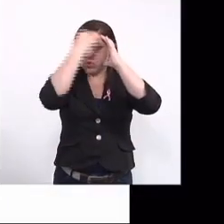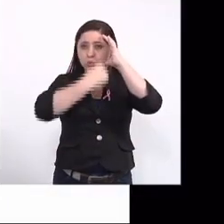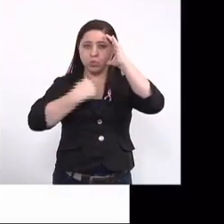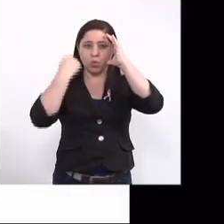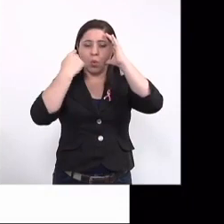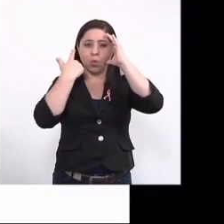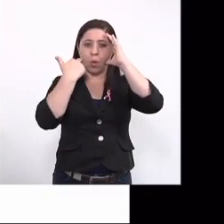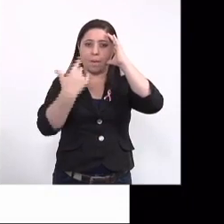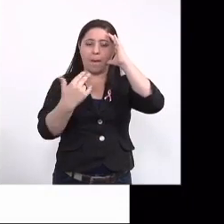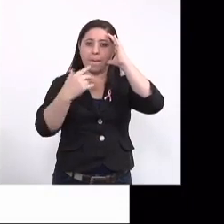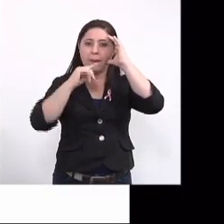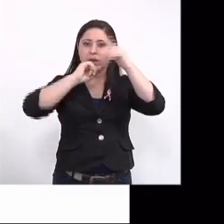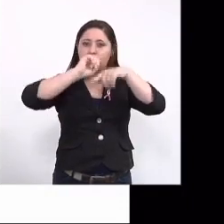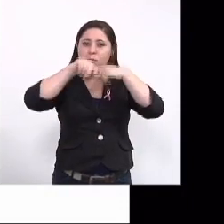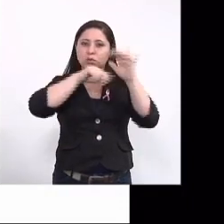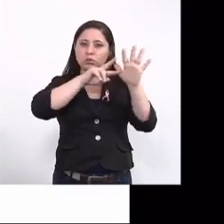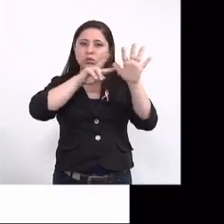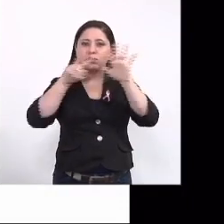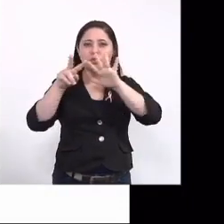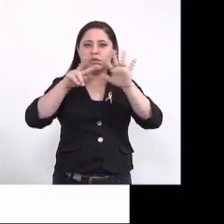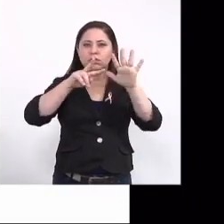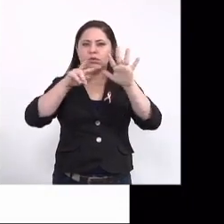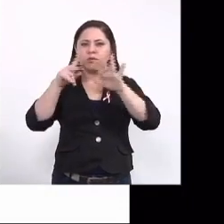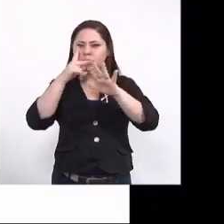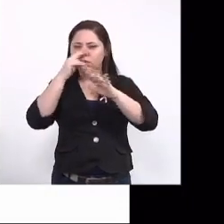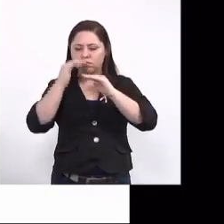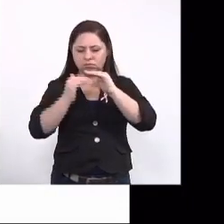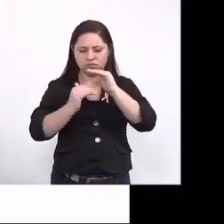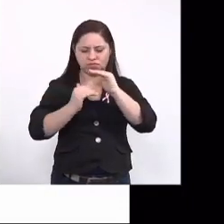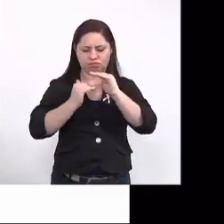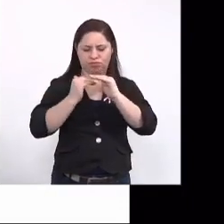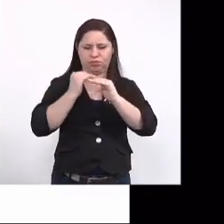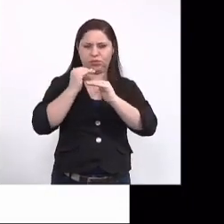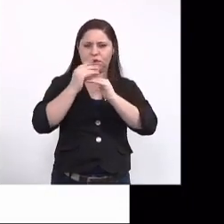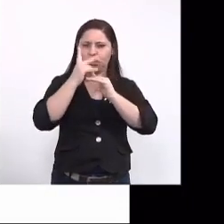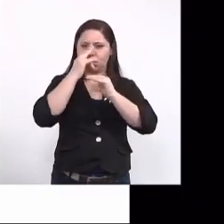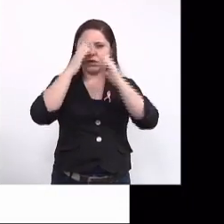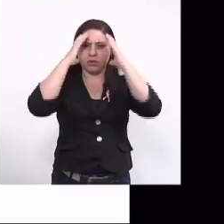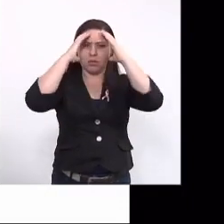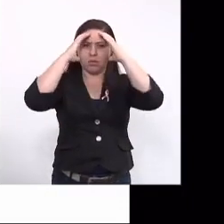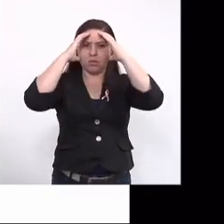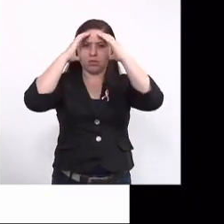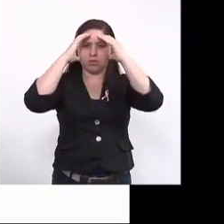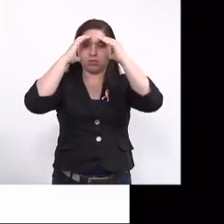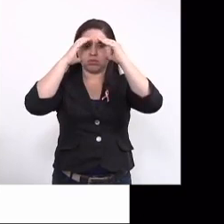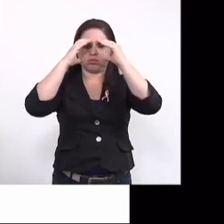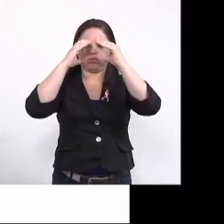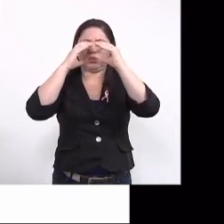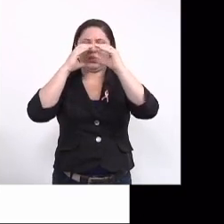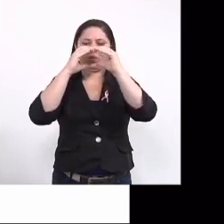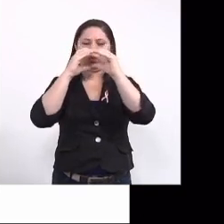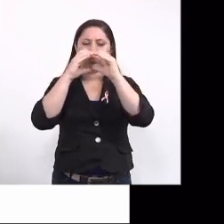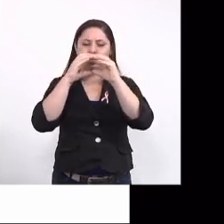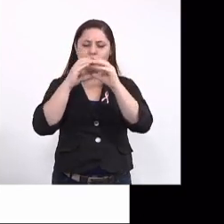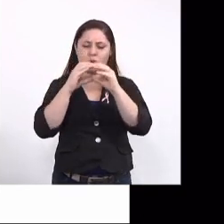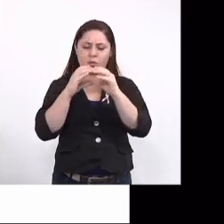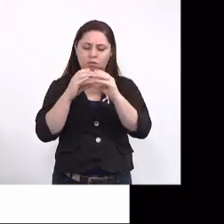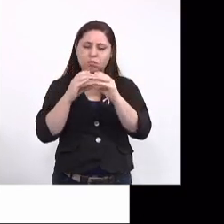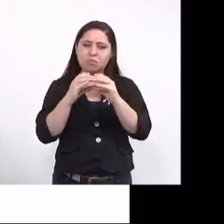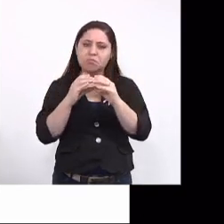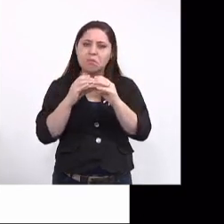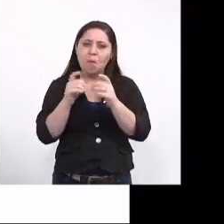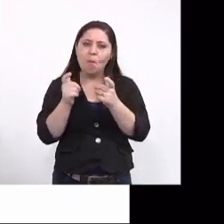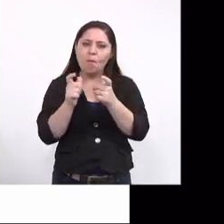normal, só que ao longo das semanas começou a haver o desabamento dos ossos da cabeça e o tamanho da cabeça foi